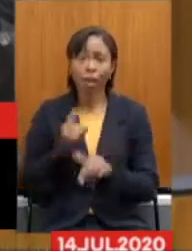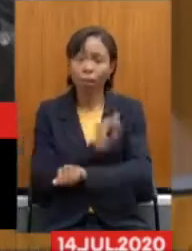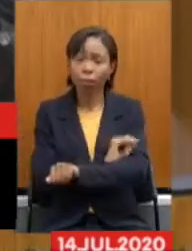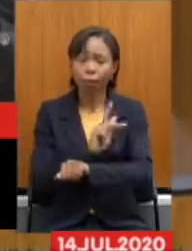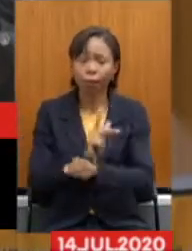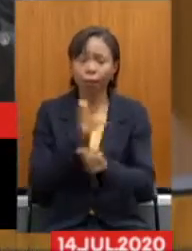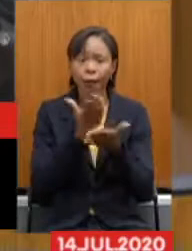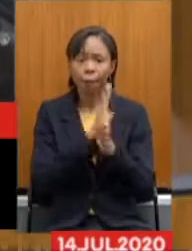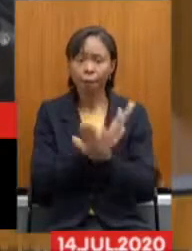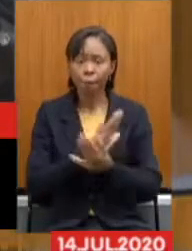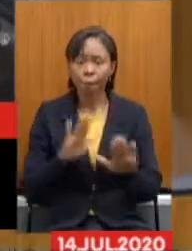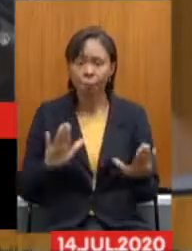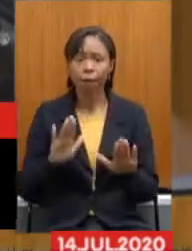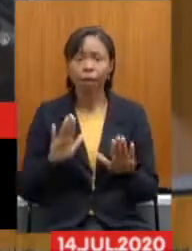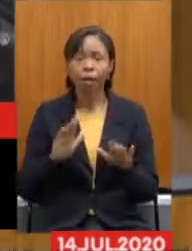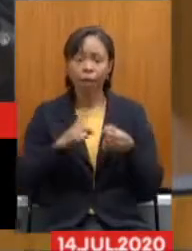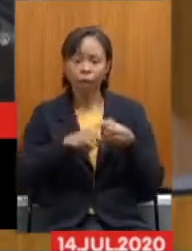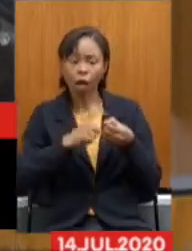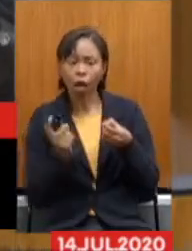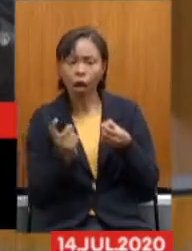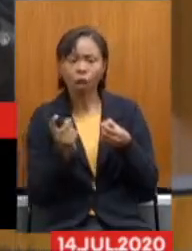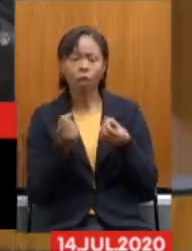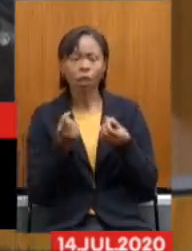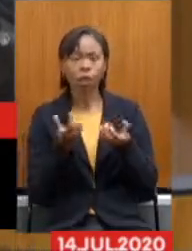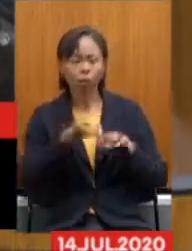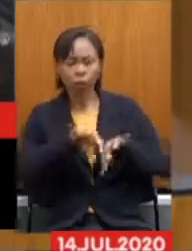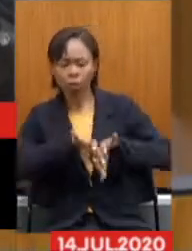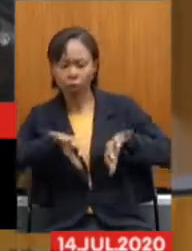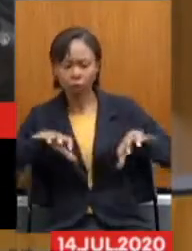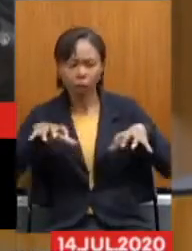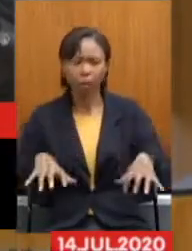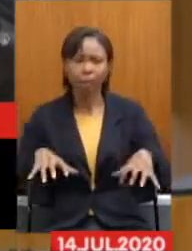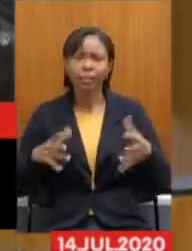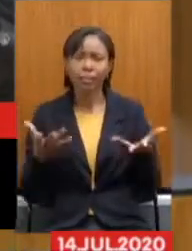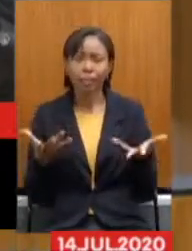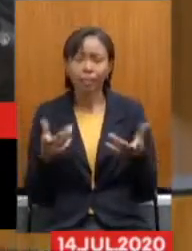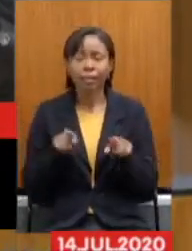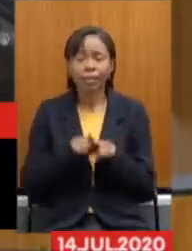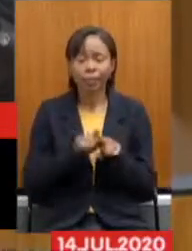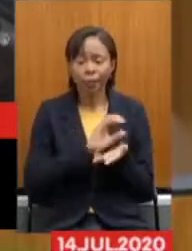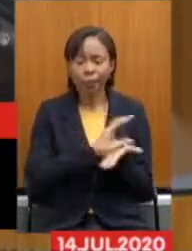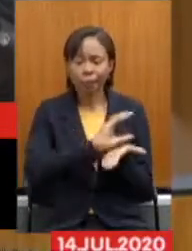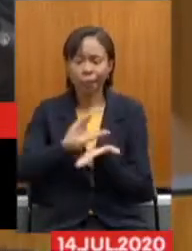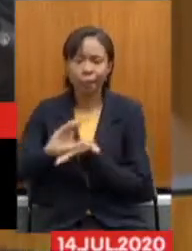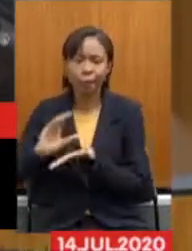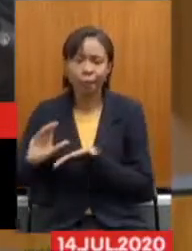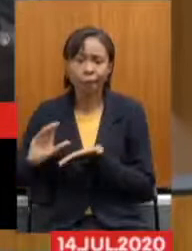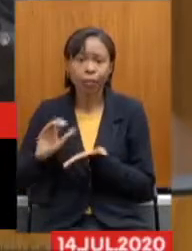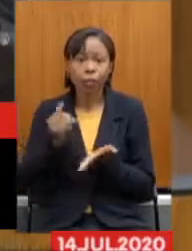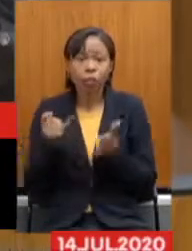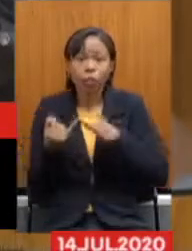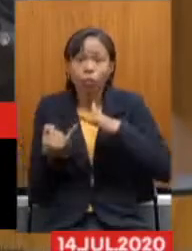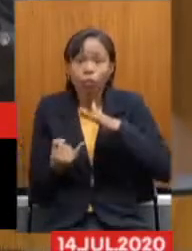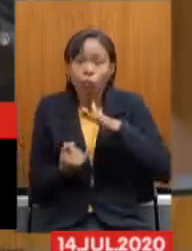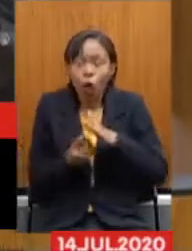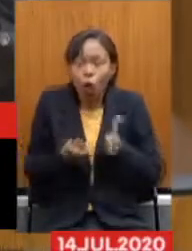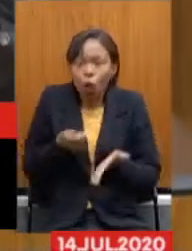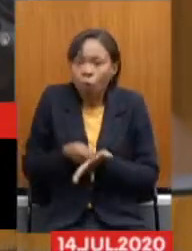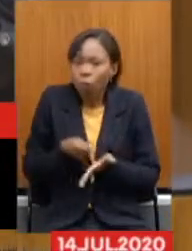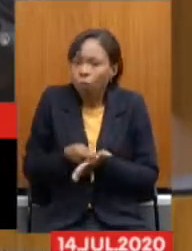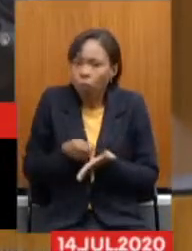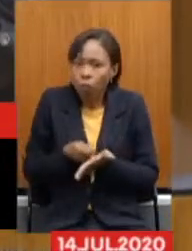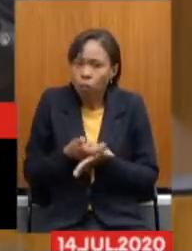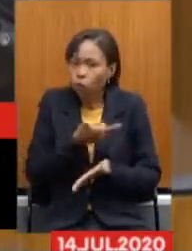Daquilo que falamos Como autarquia Invadindo competências E repassos institucionais Repasses esses Obrigatórios A outros